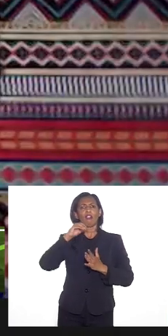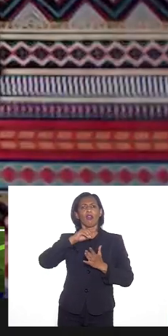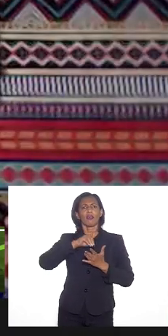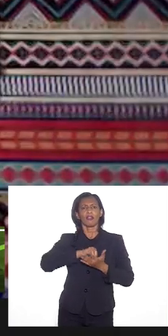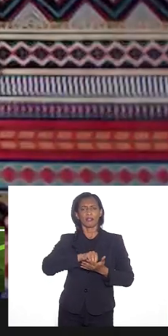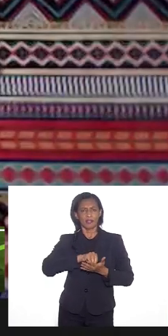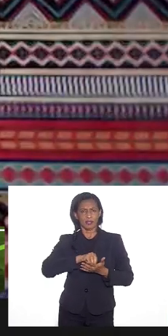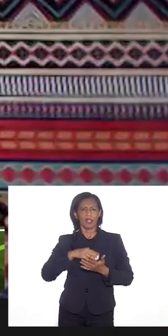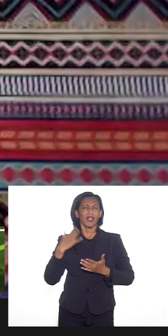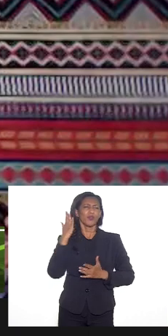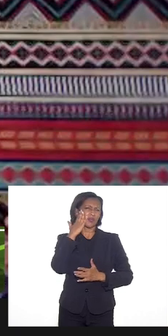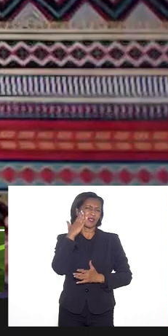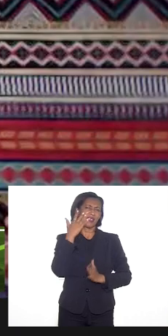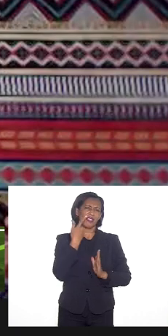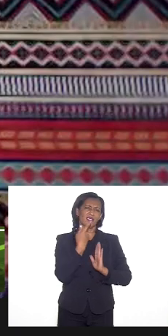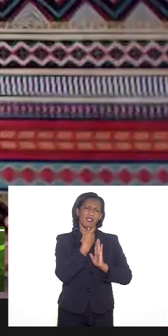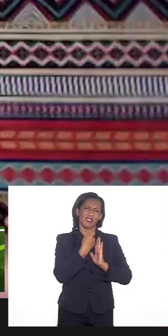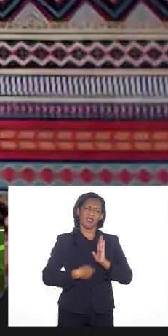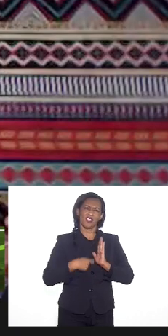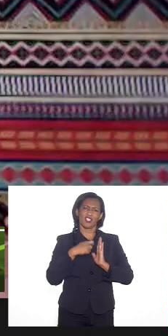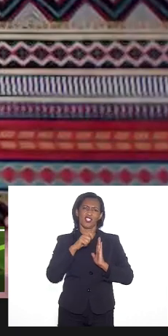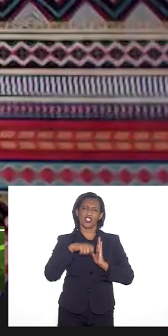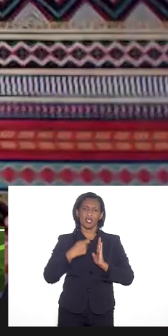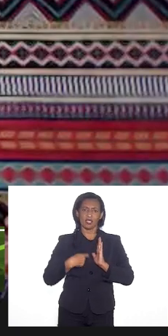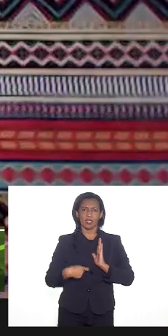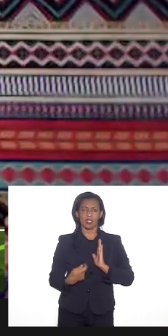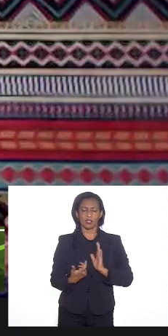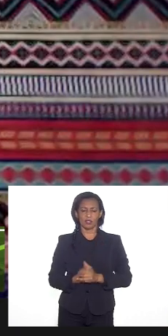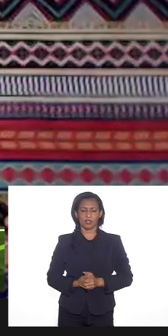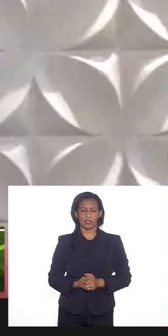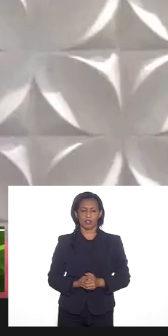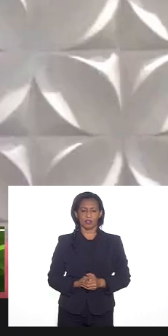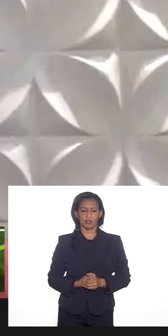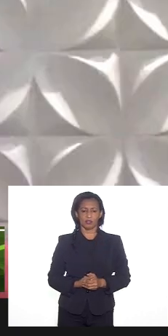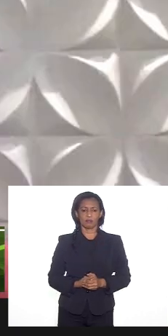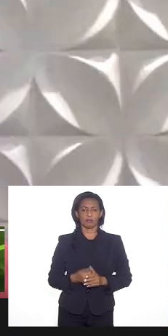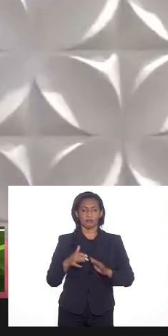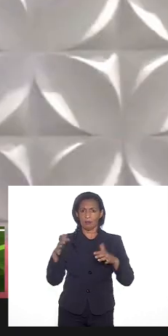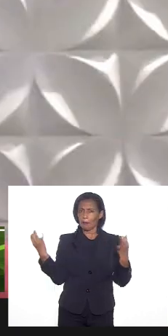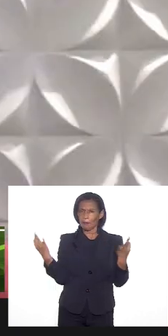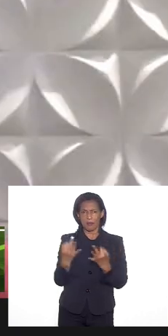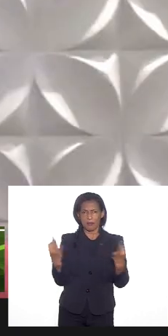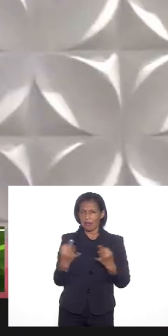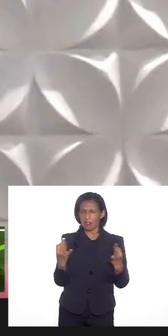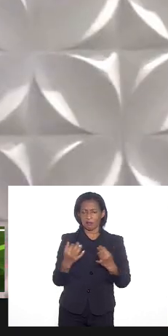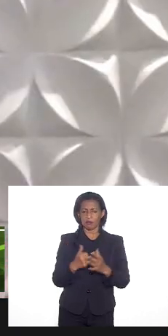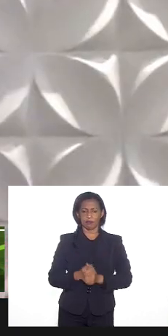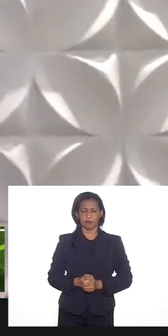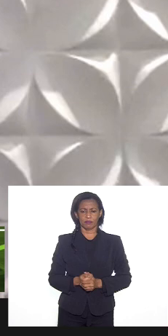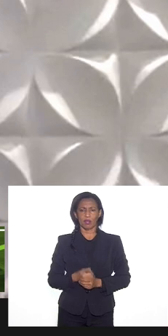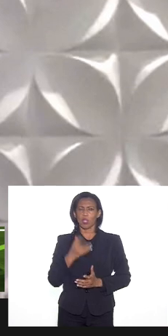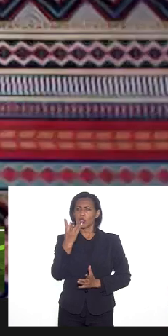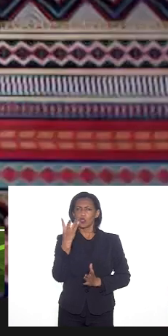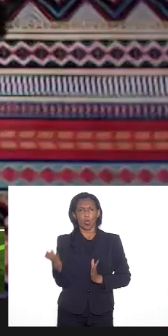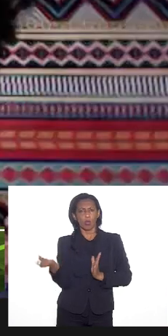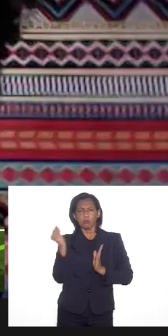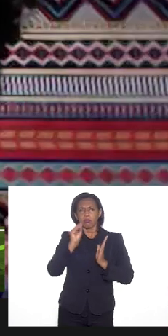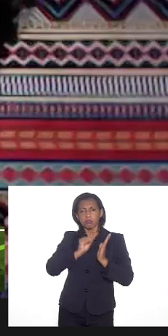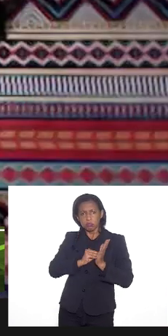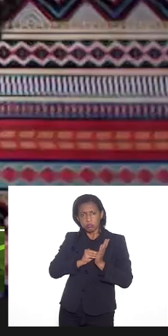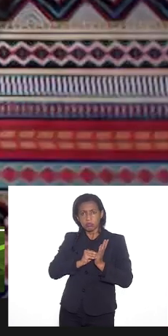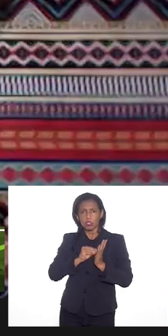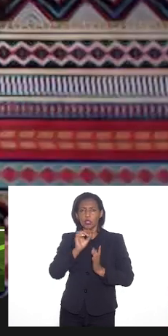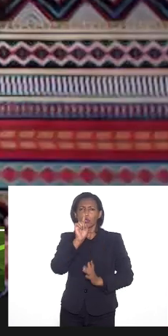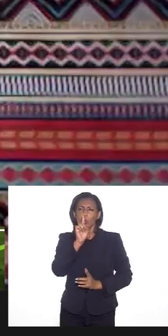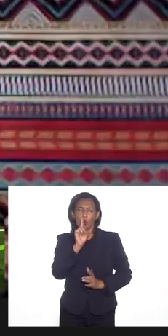eu sei que tem outros inscritos porque tem a ver pra que ele não repita perfeito só agregar a isso